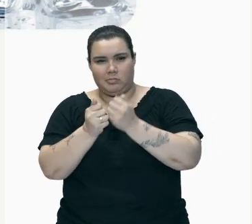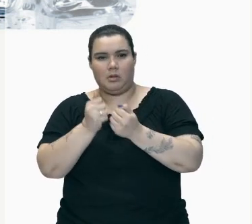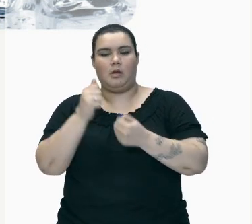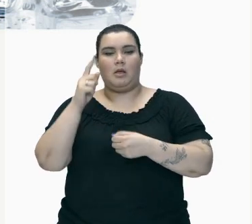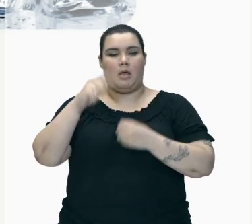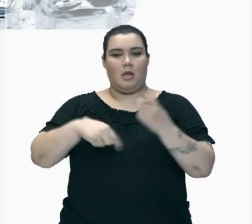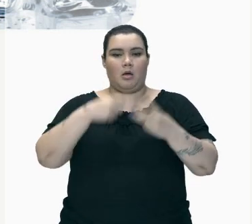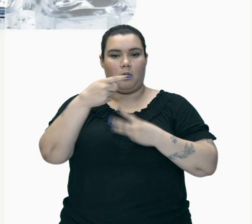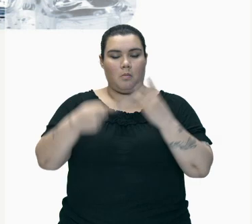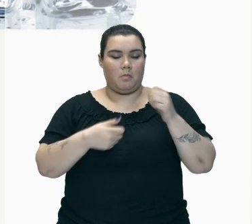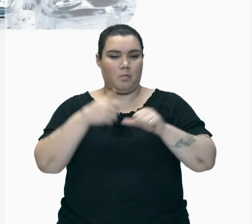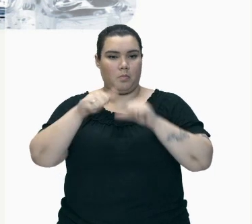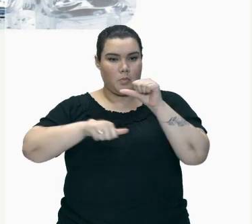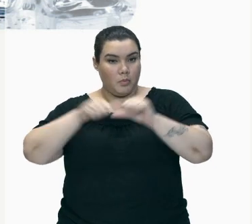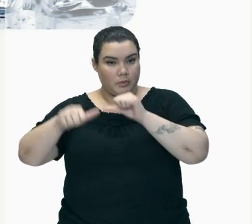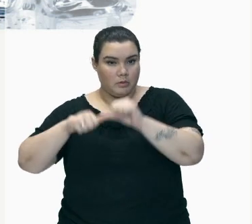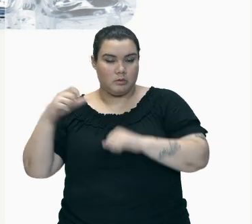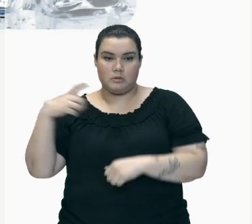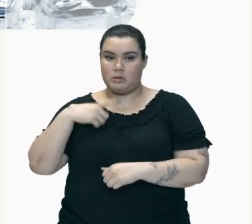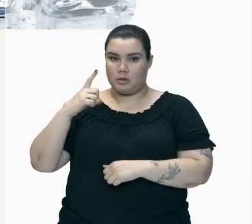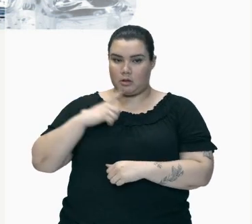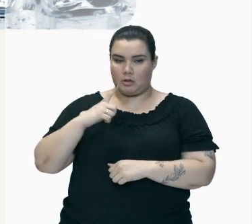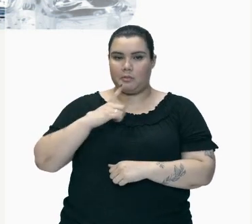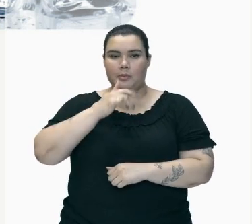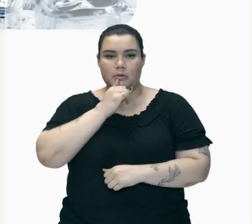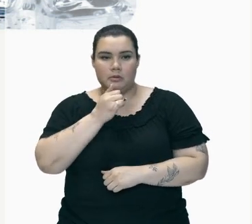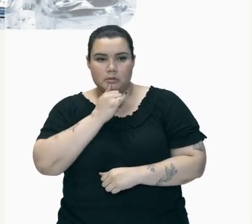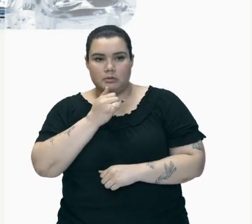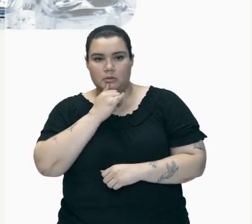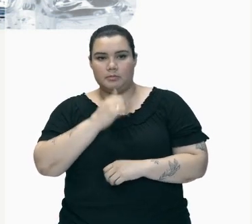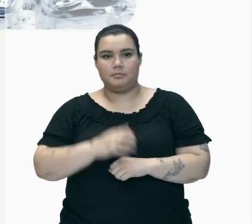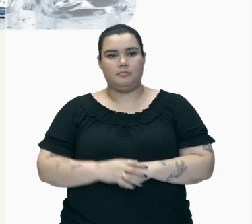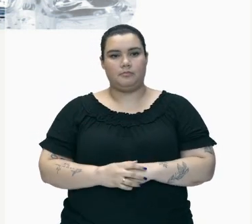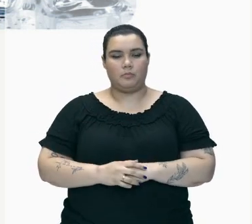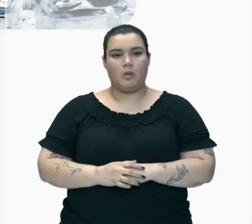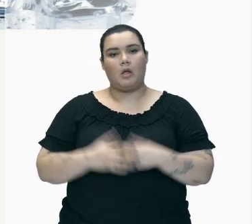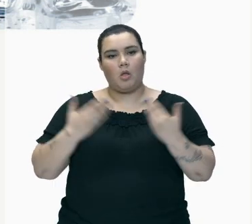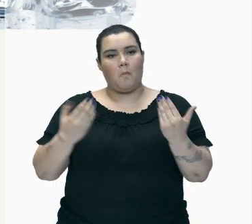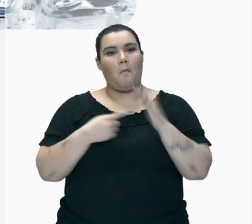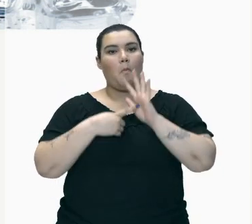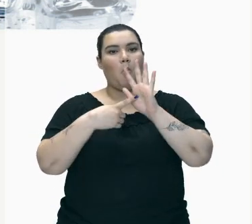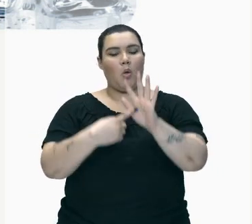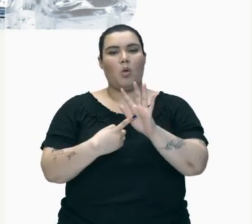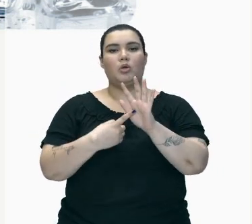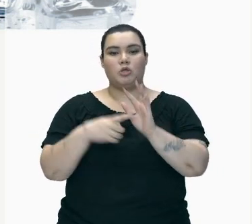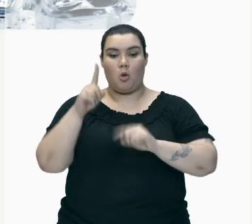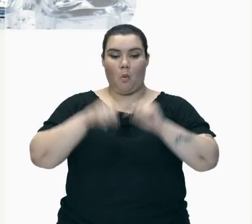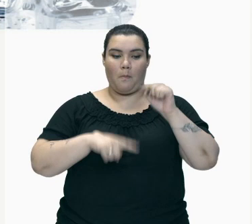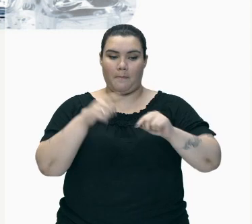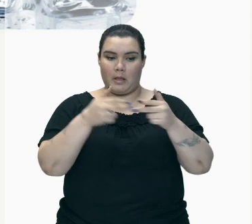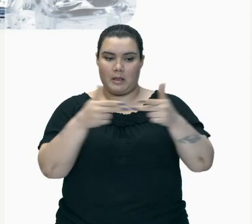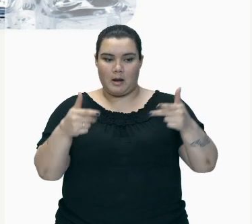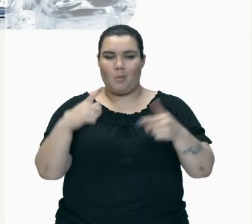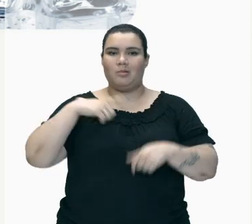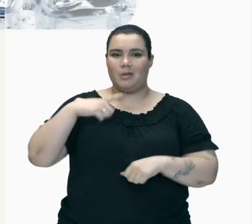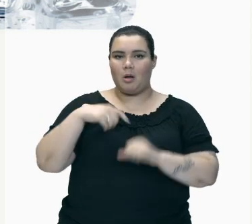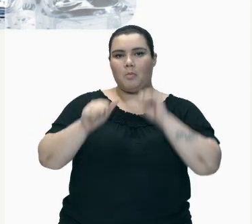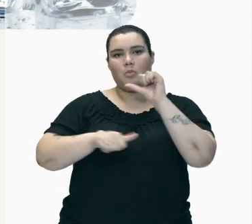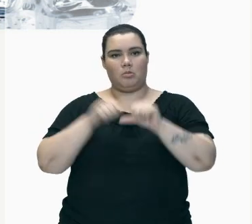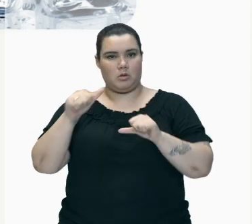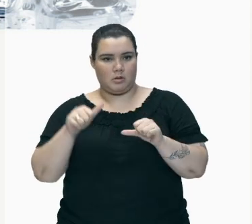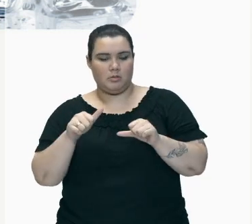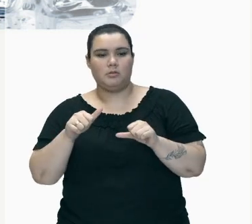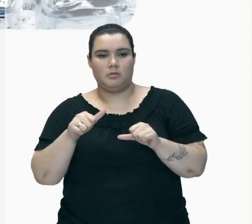Do estado físico Que nós Acabamos de Falar Por exemplo Podem provocar Uma Transformação No